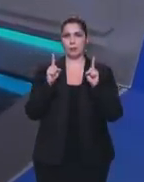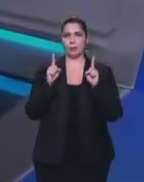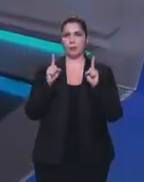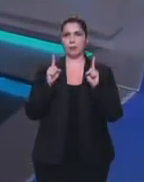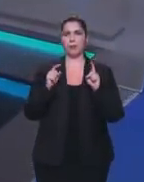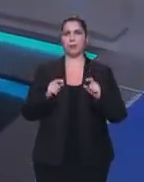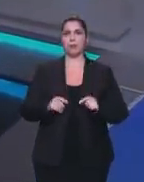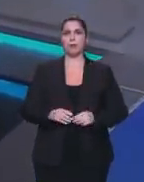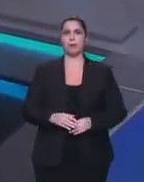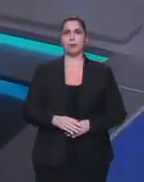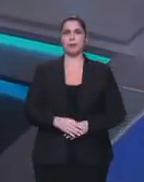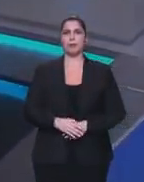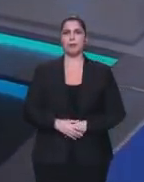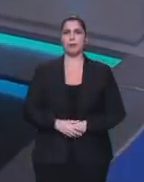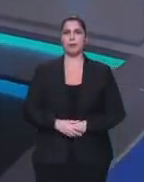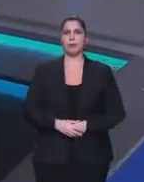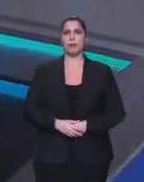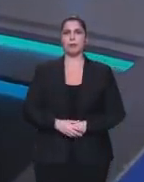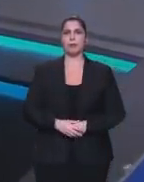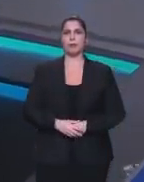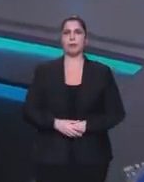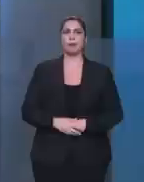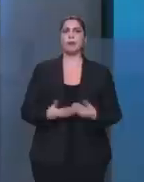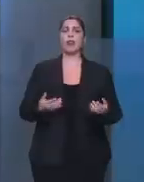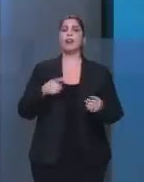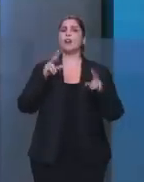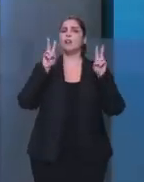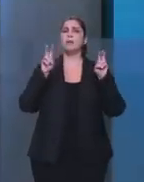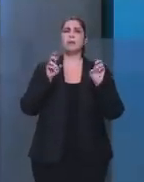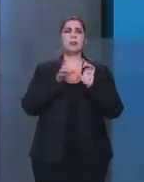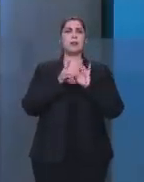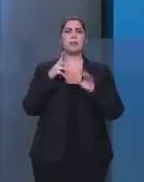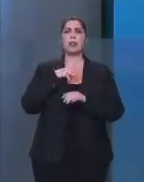O tema é livre. 30 segundos para a pergunta, por favor.